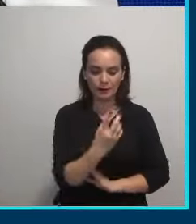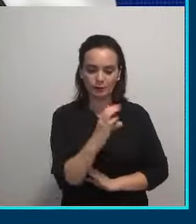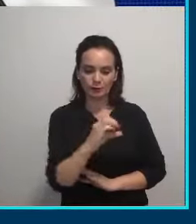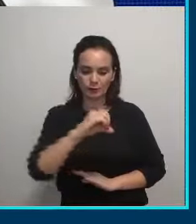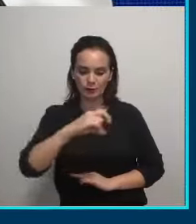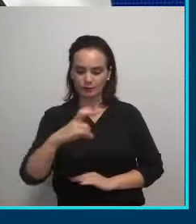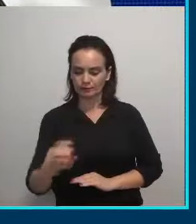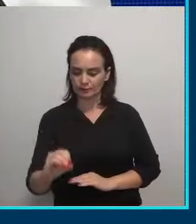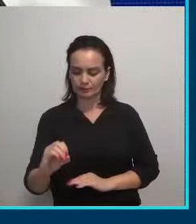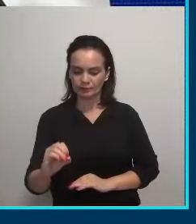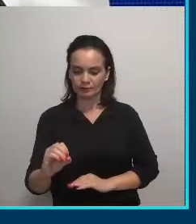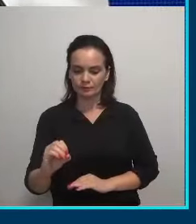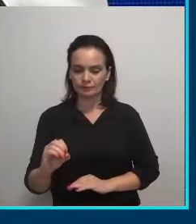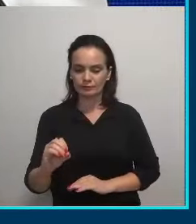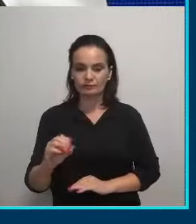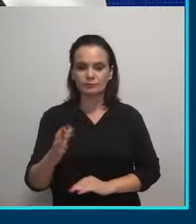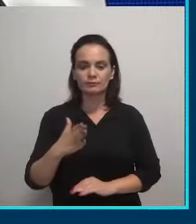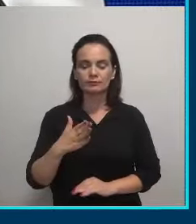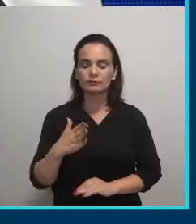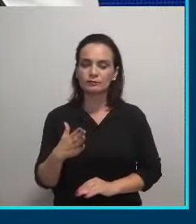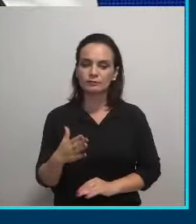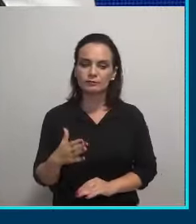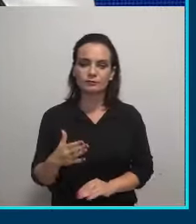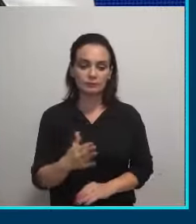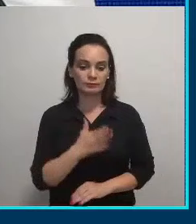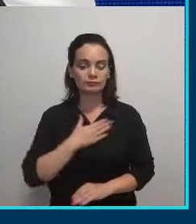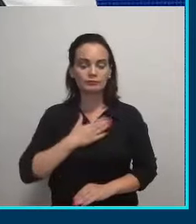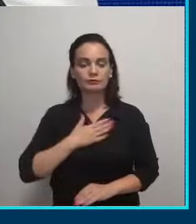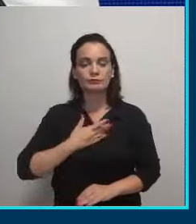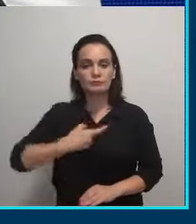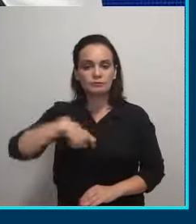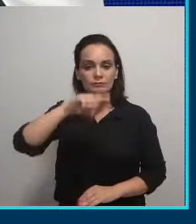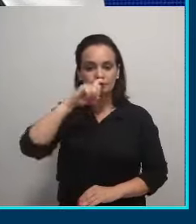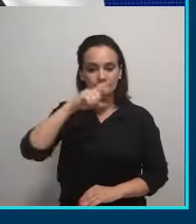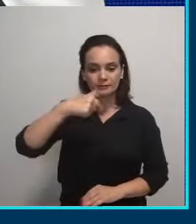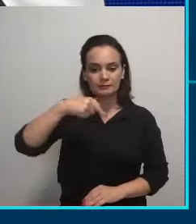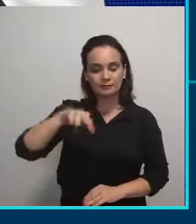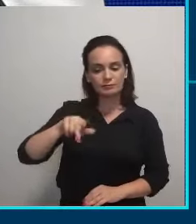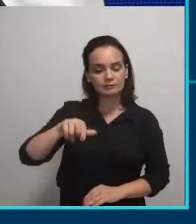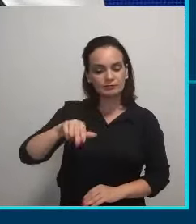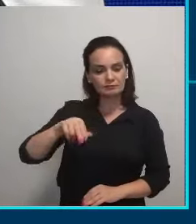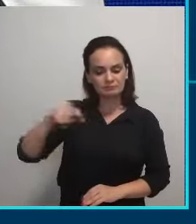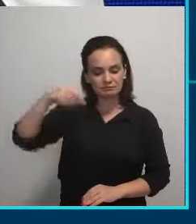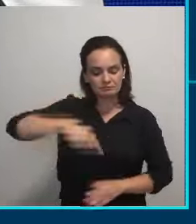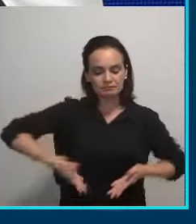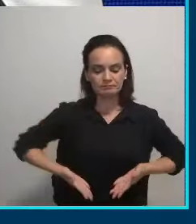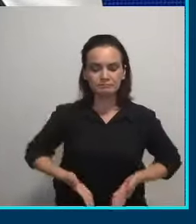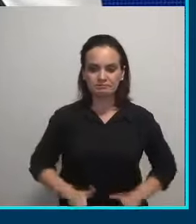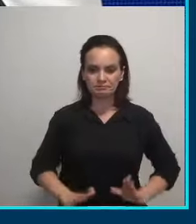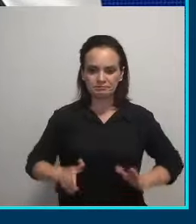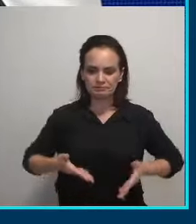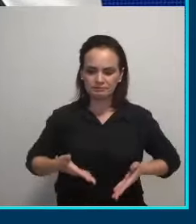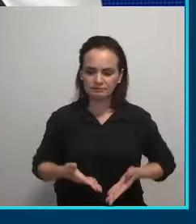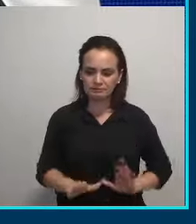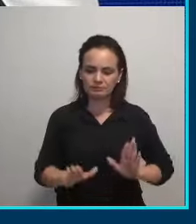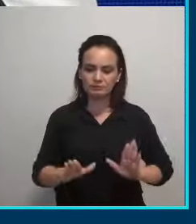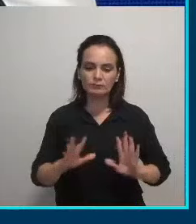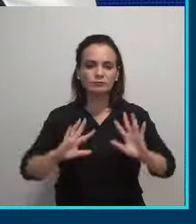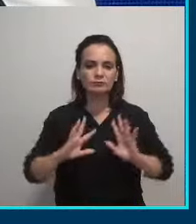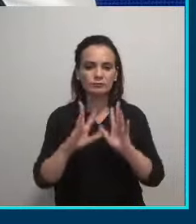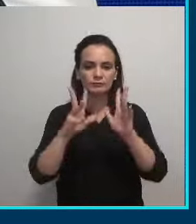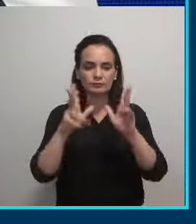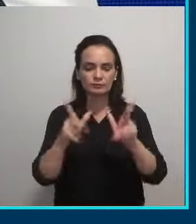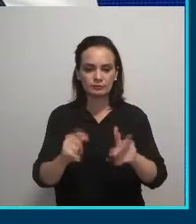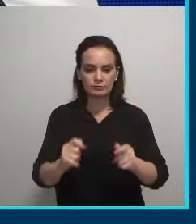a cidade que o meu pai e os seus sete irmãos aqui nasceram, diga-se de passagem, todos